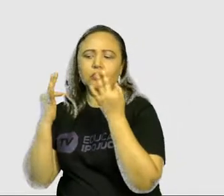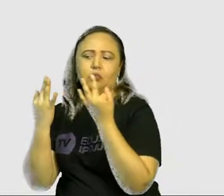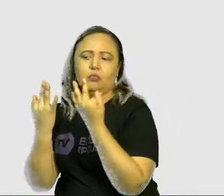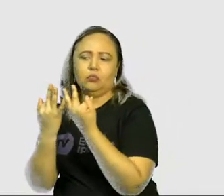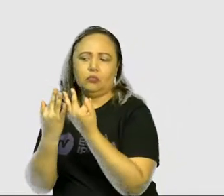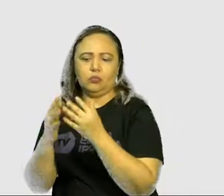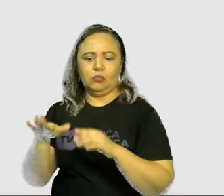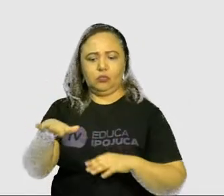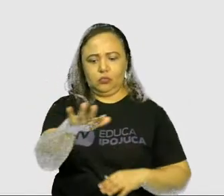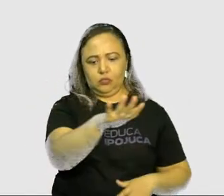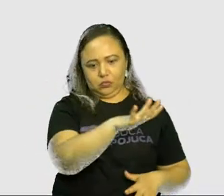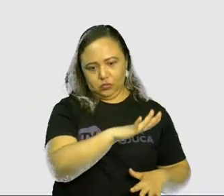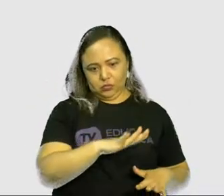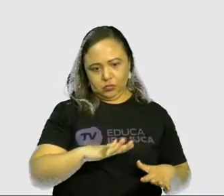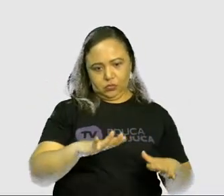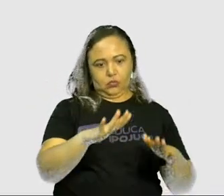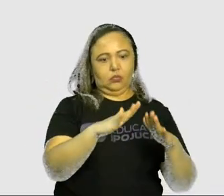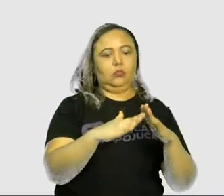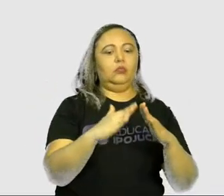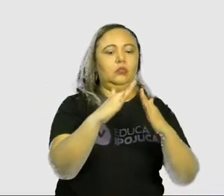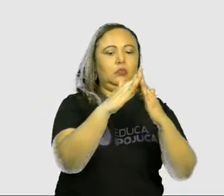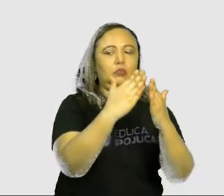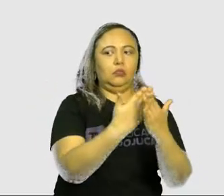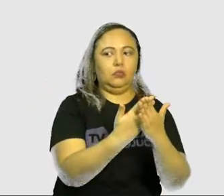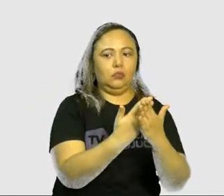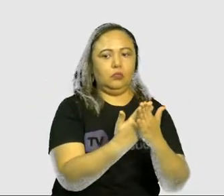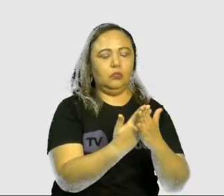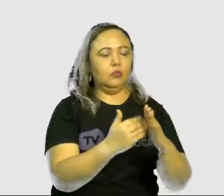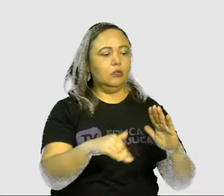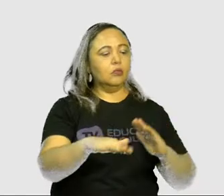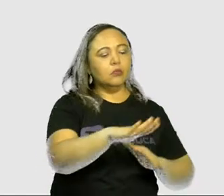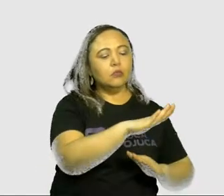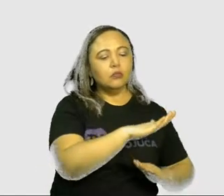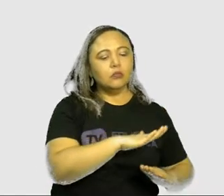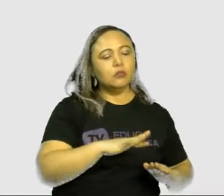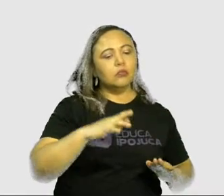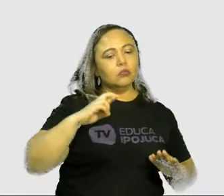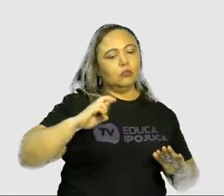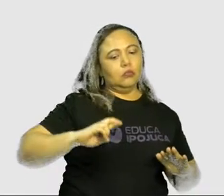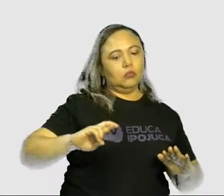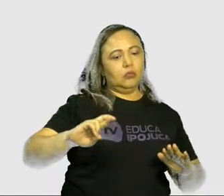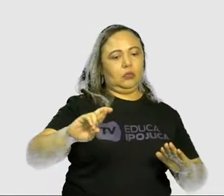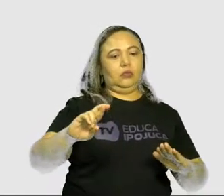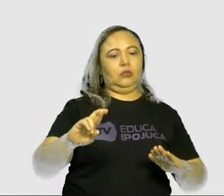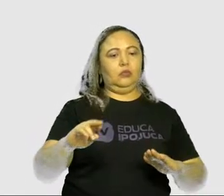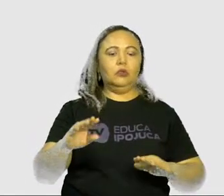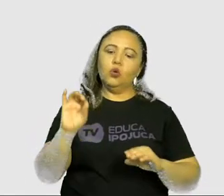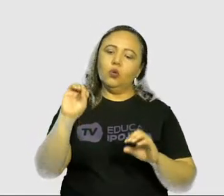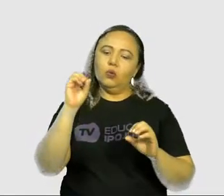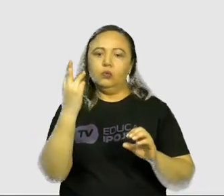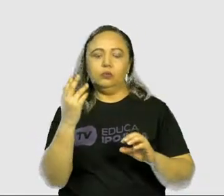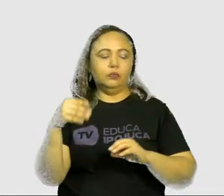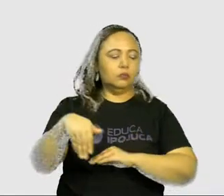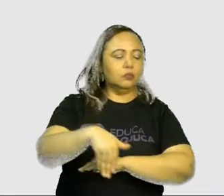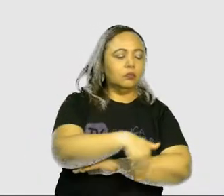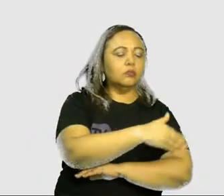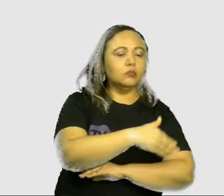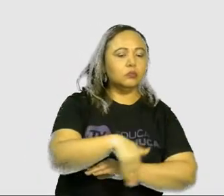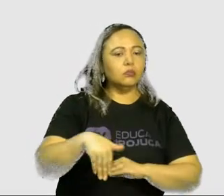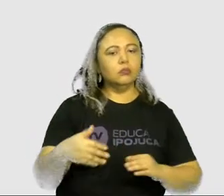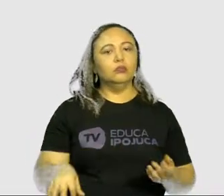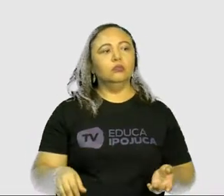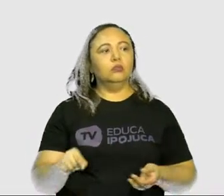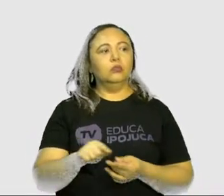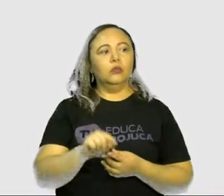o espaço da escola, o espaço da igreja, ou até mesmo numa rua. Então, esse espaço é considerado